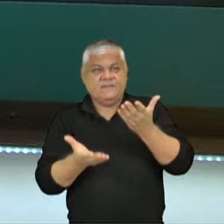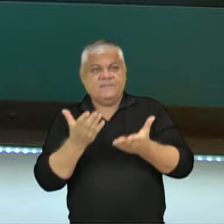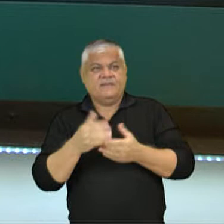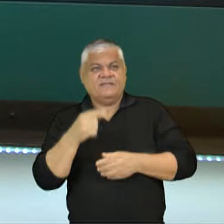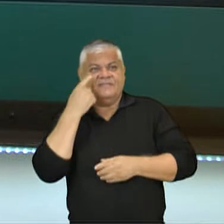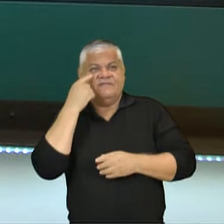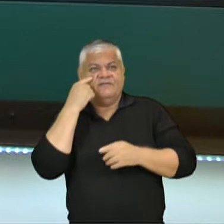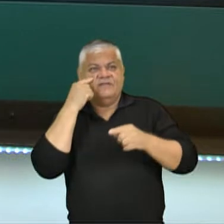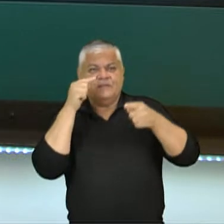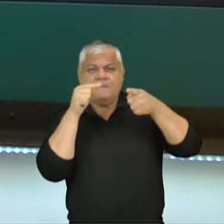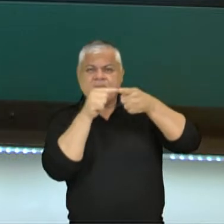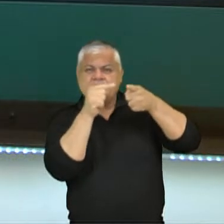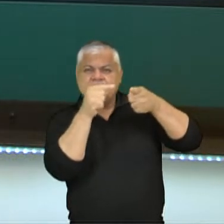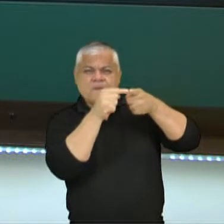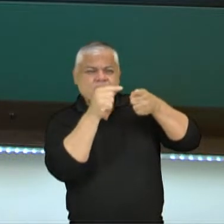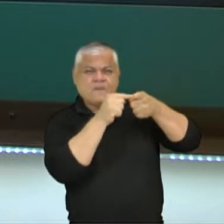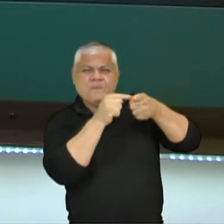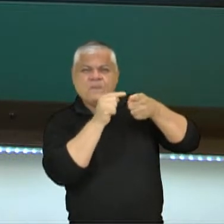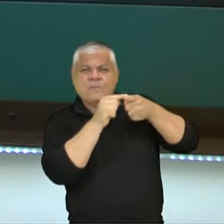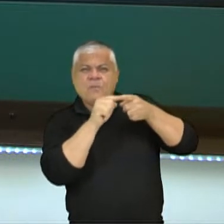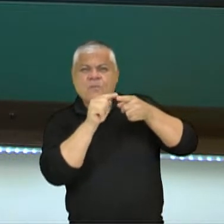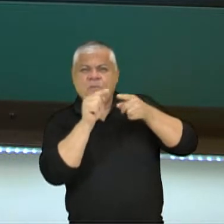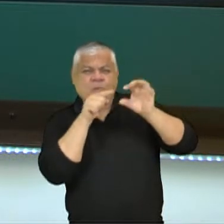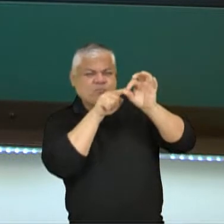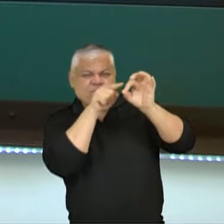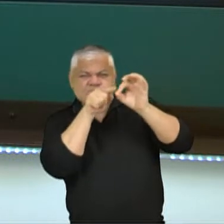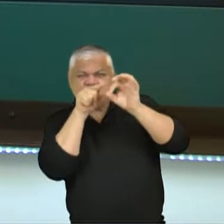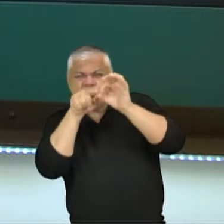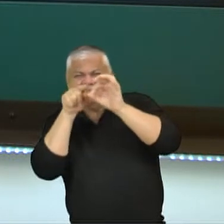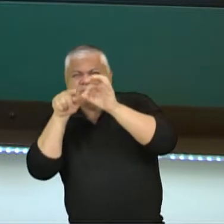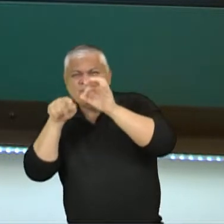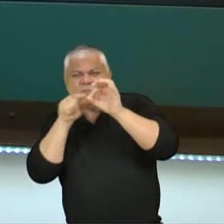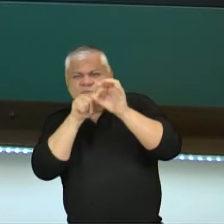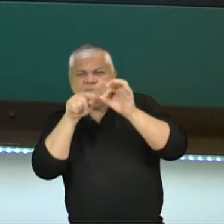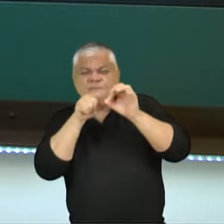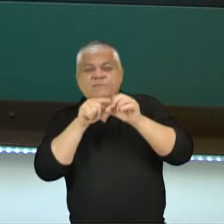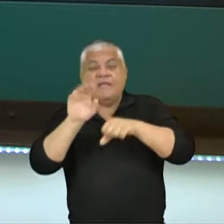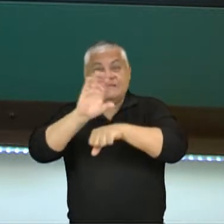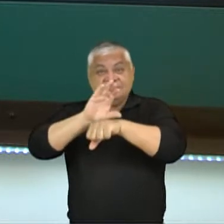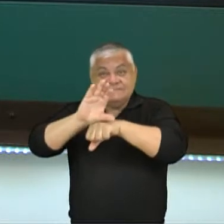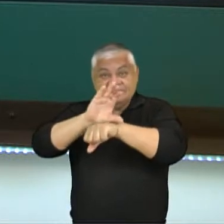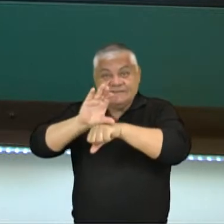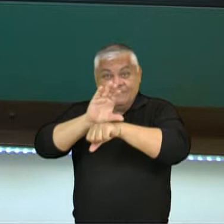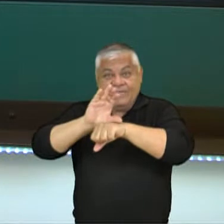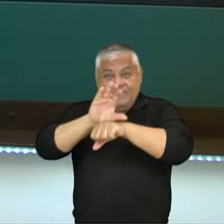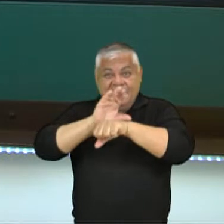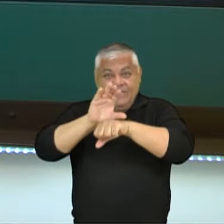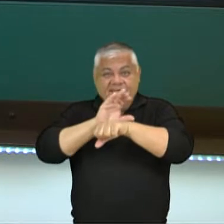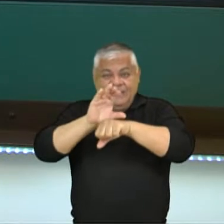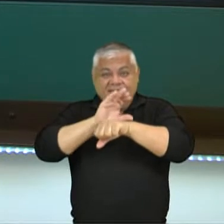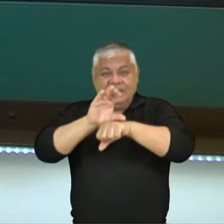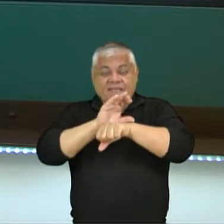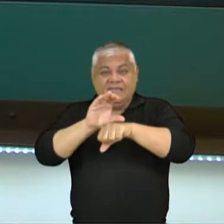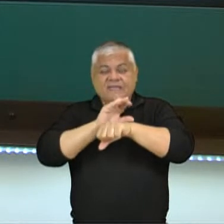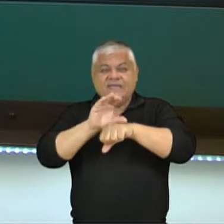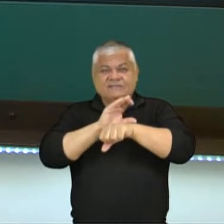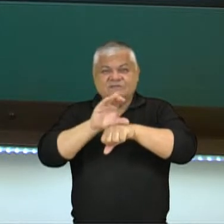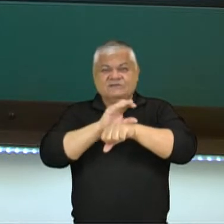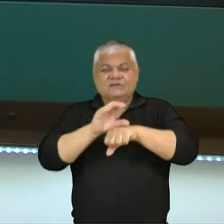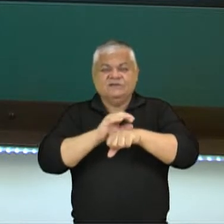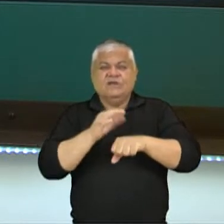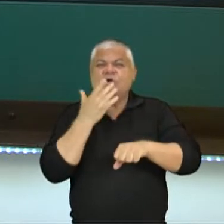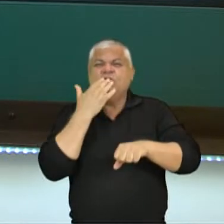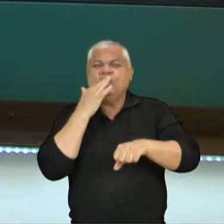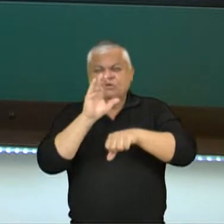cheio de furinhos aqui dentro da estrutura. Por quê? Além de ter o cimento, que era um cimento com base de cinzas, eles